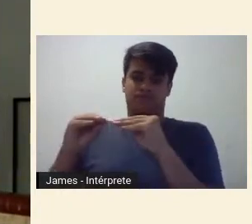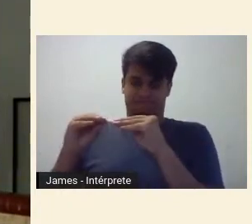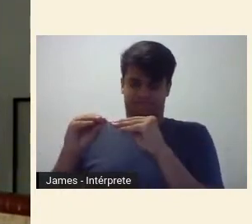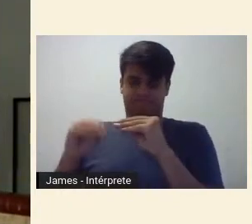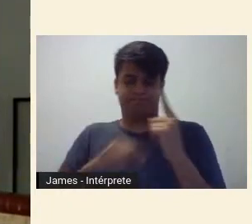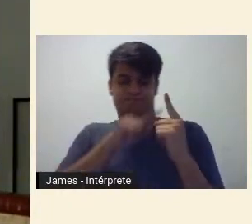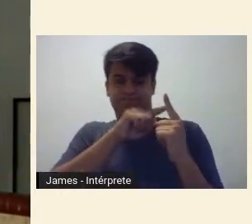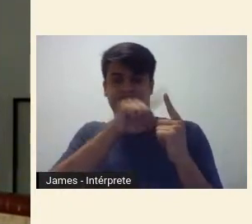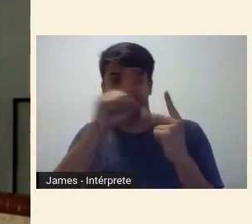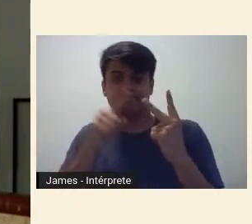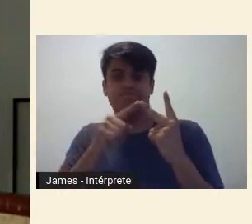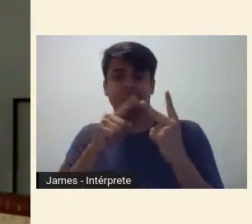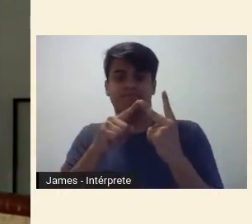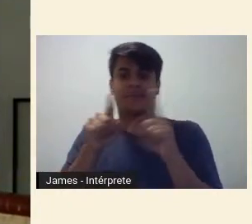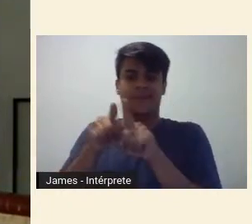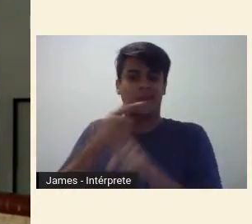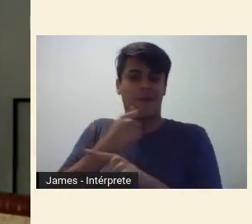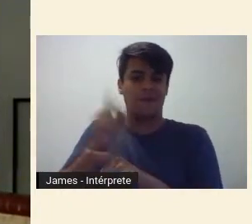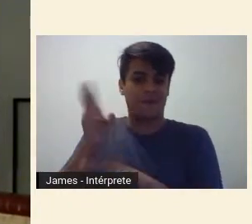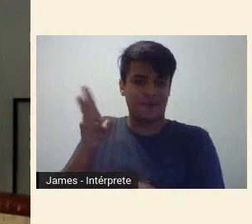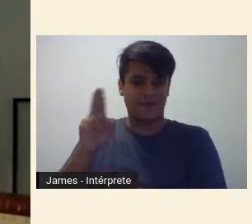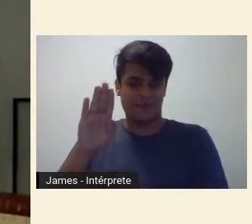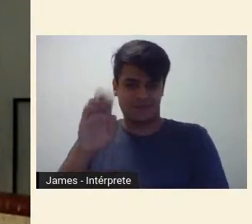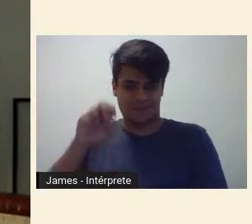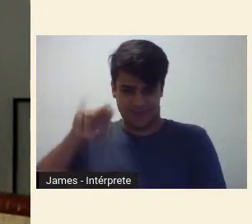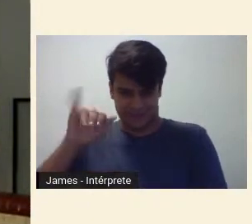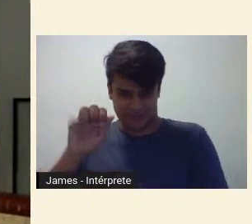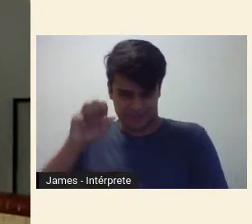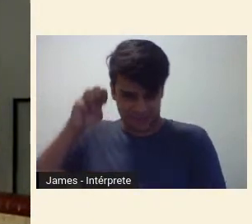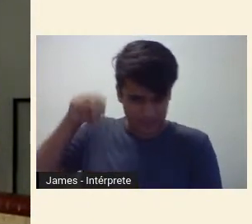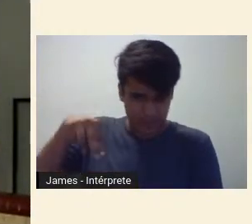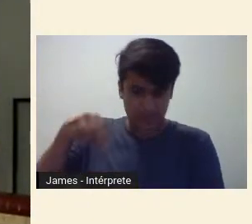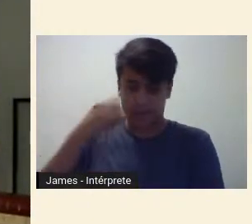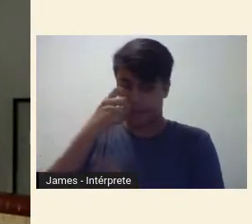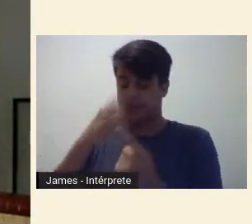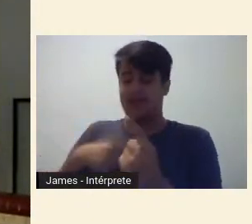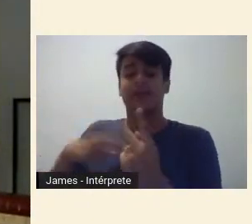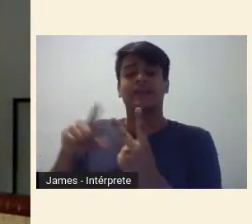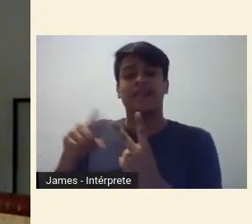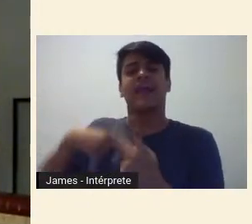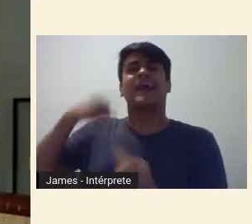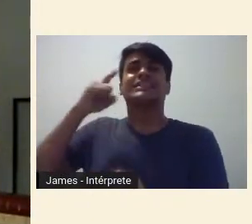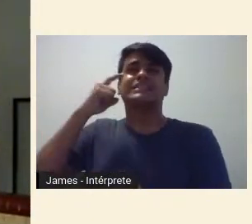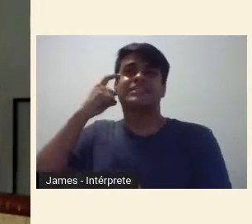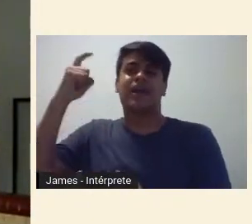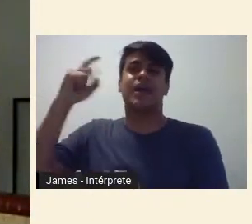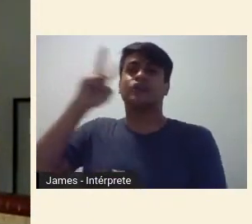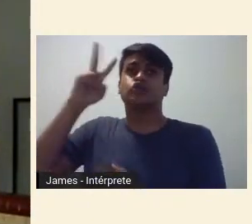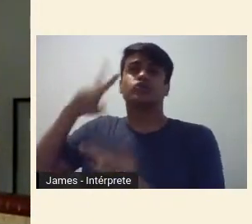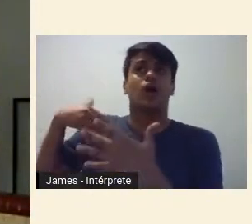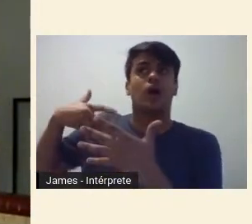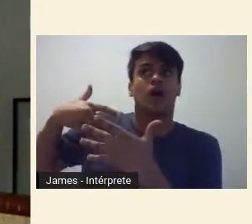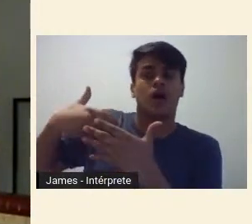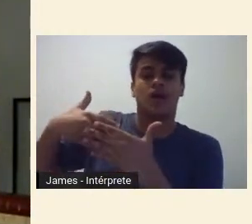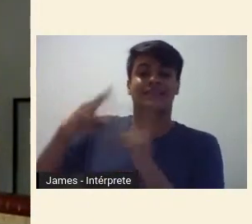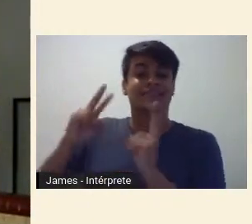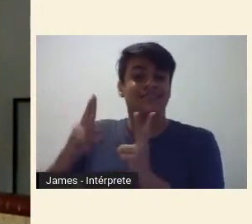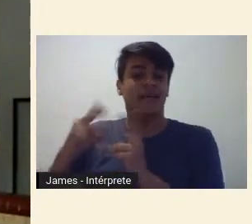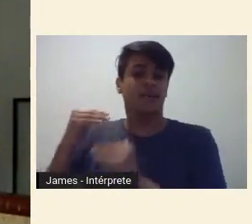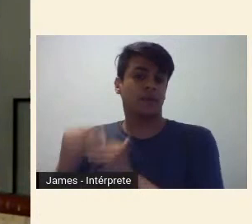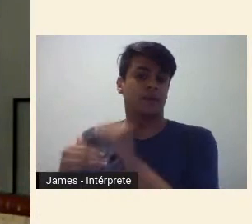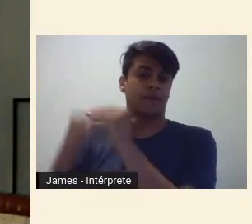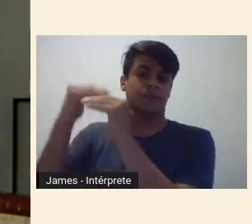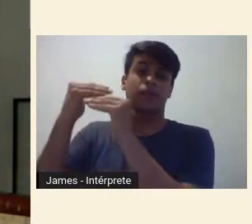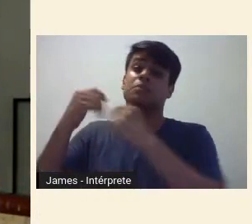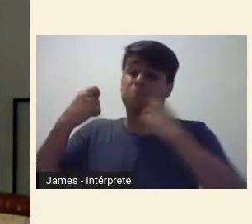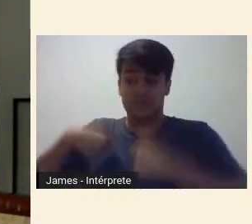de novo, citando Benjamin, a crítica da ideia historicista de progressão deve ser a base da crítica da própria ideia